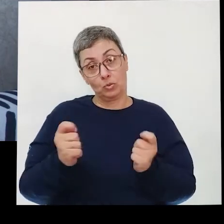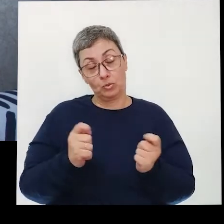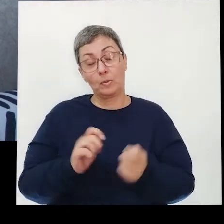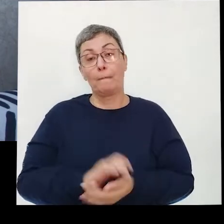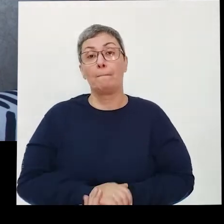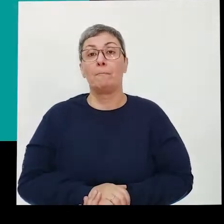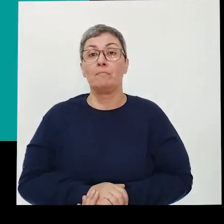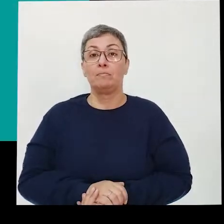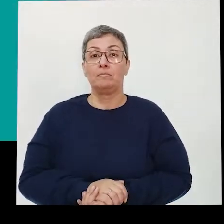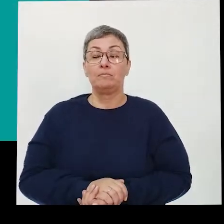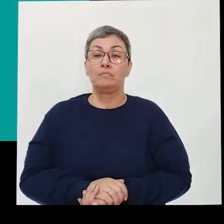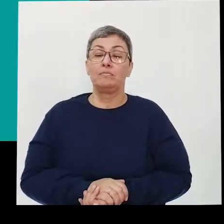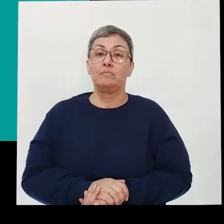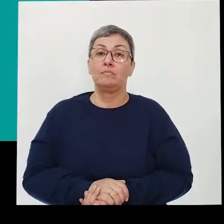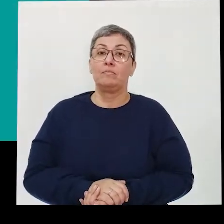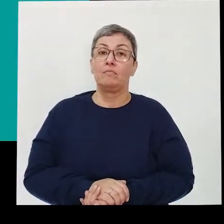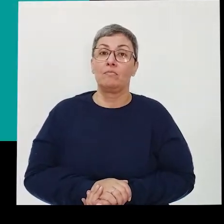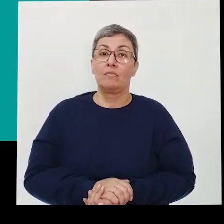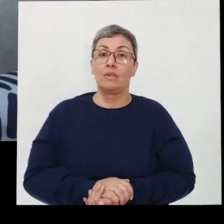do hemorrede.